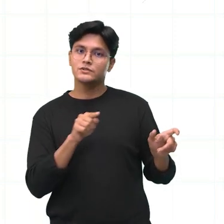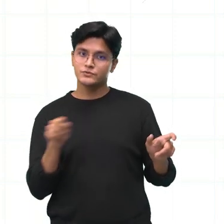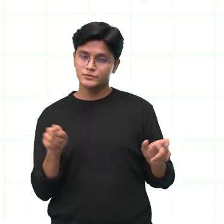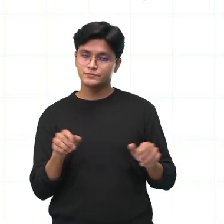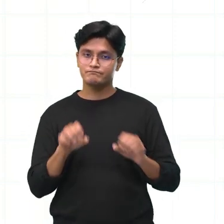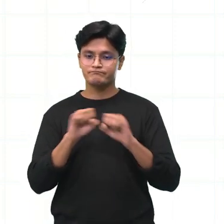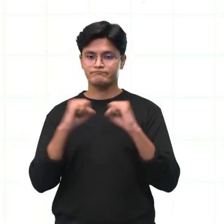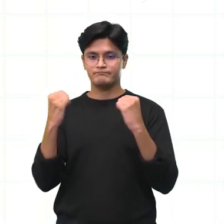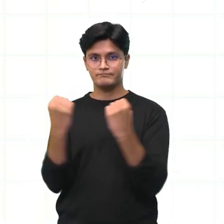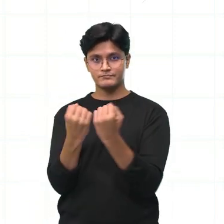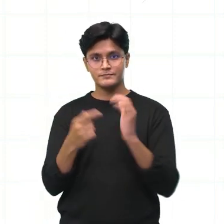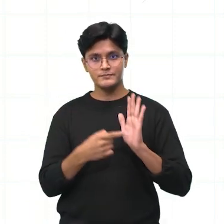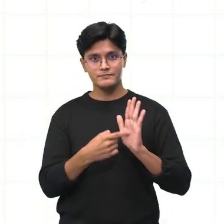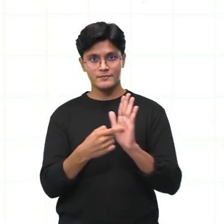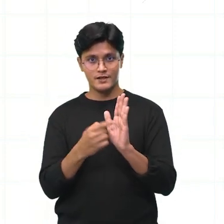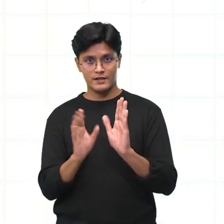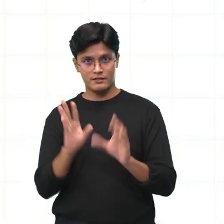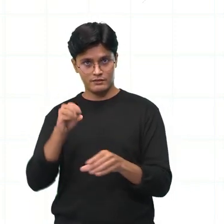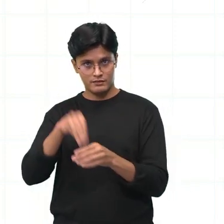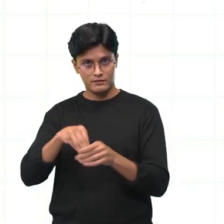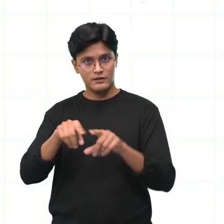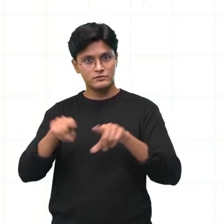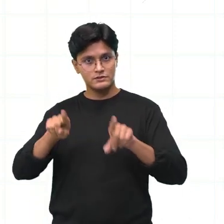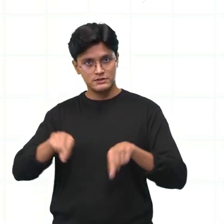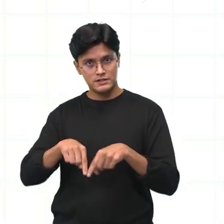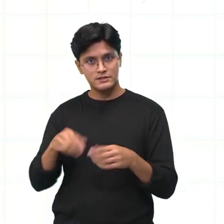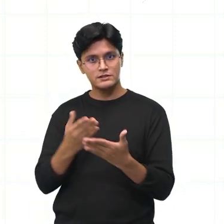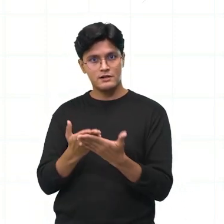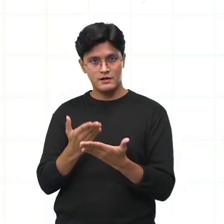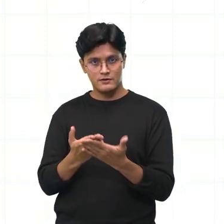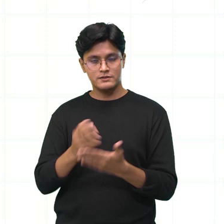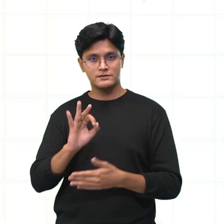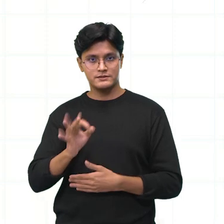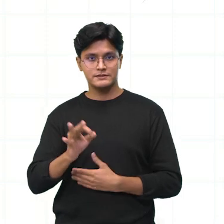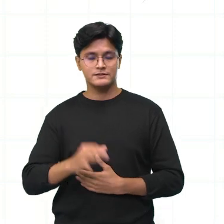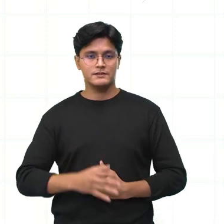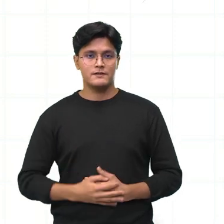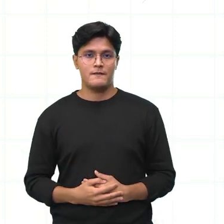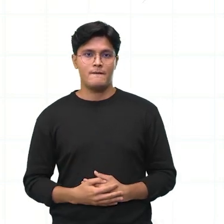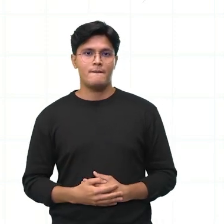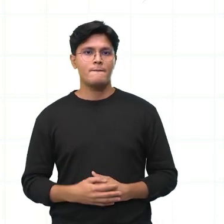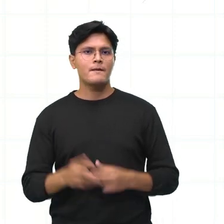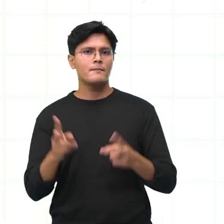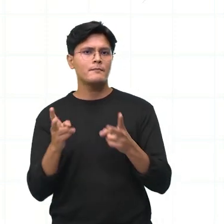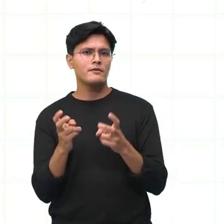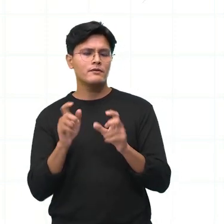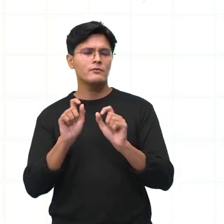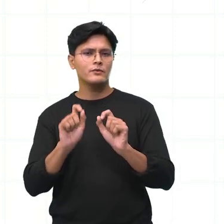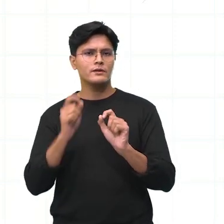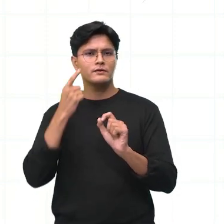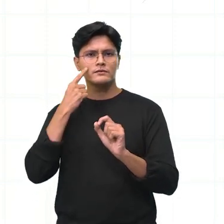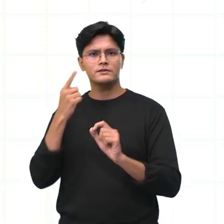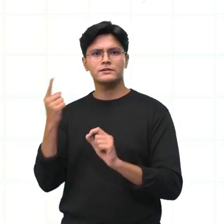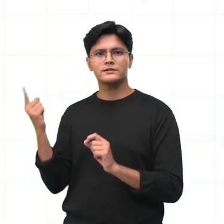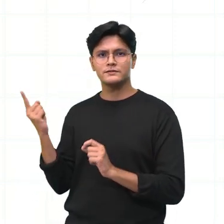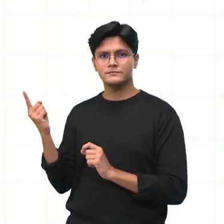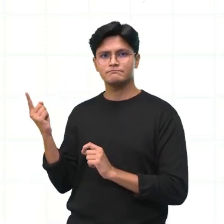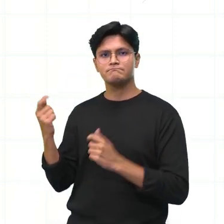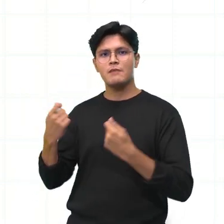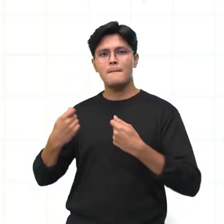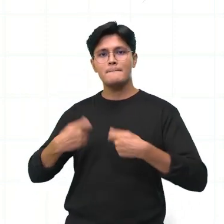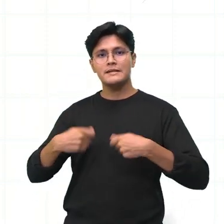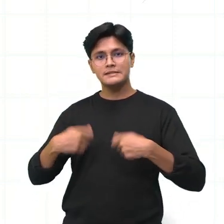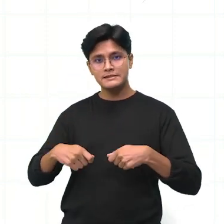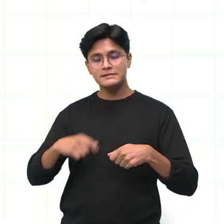um seminário em sala de aula, certo? Vejam que nós precisamos